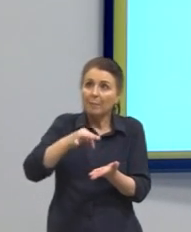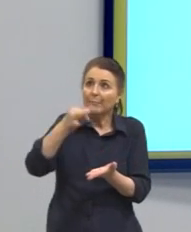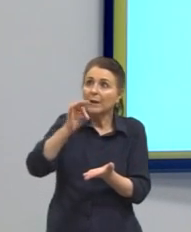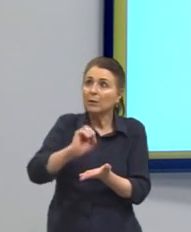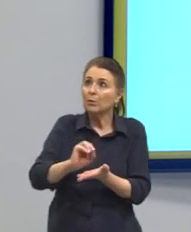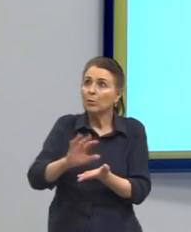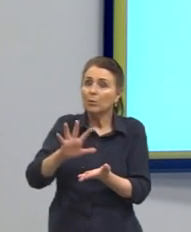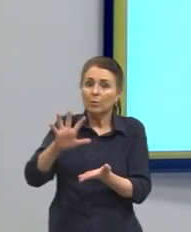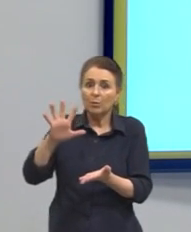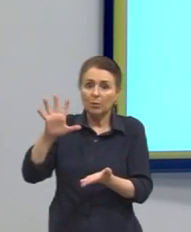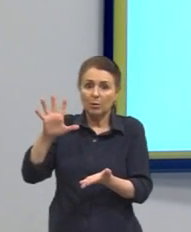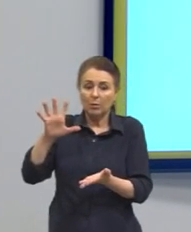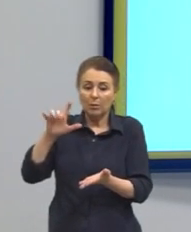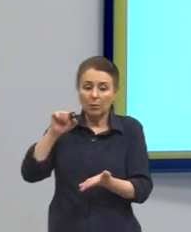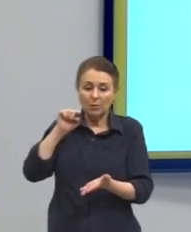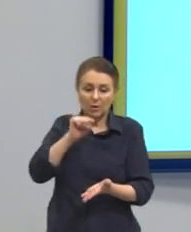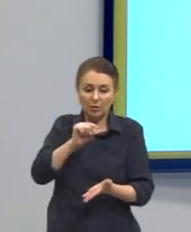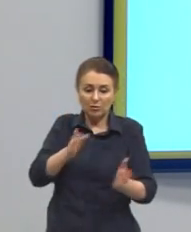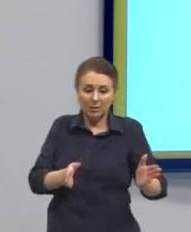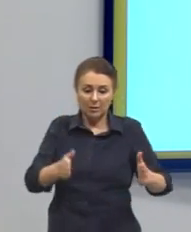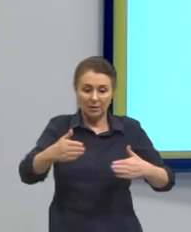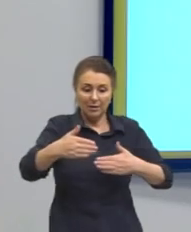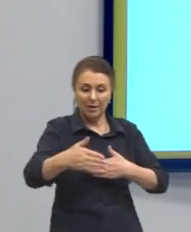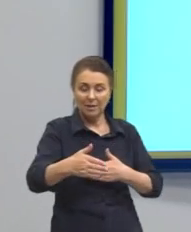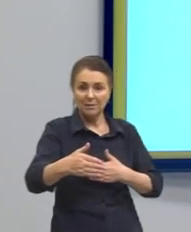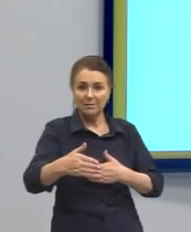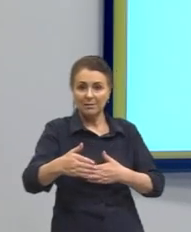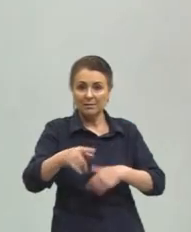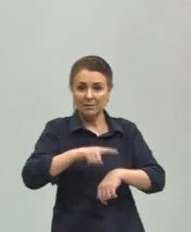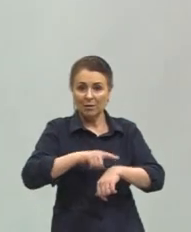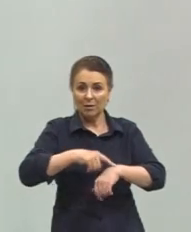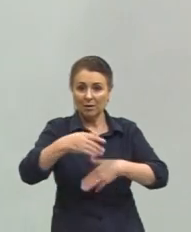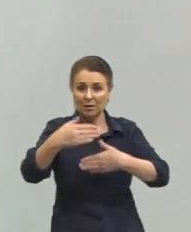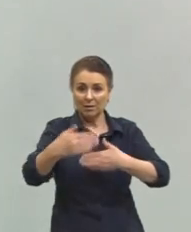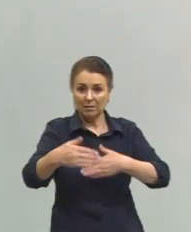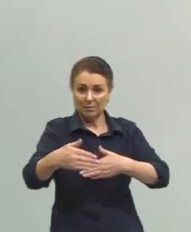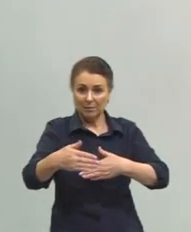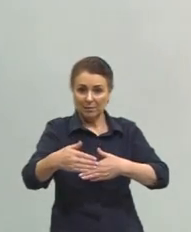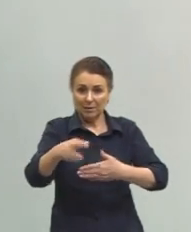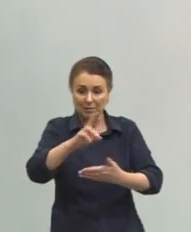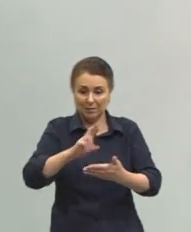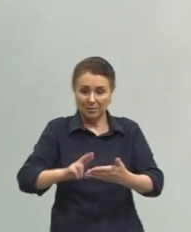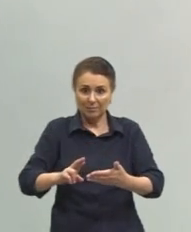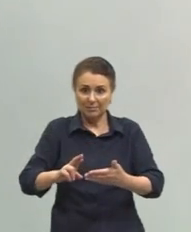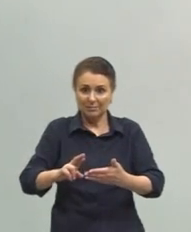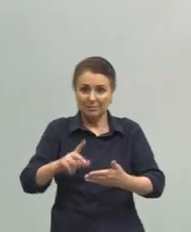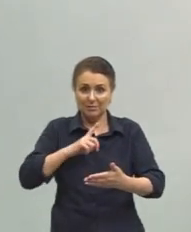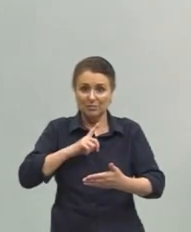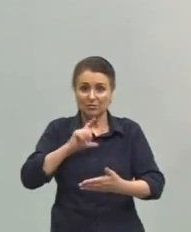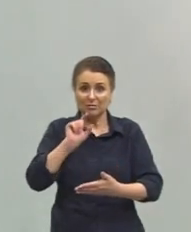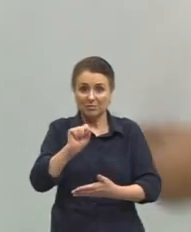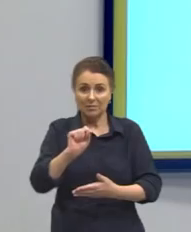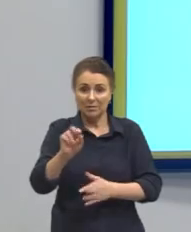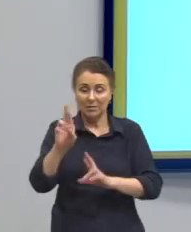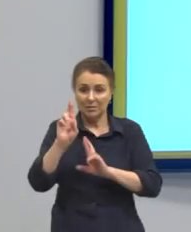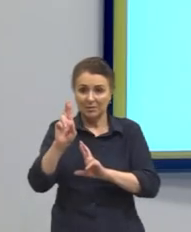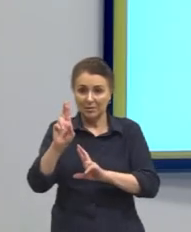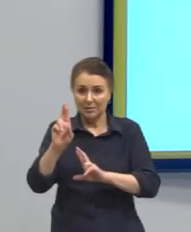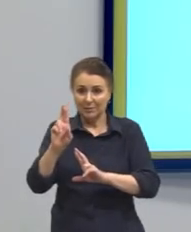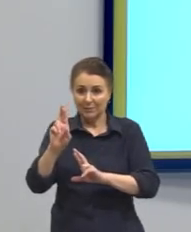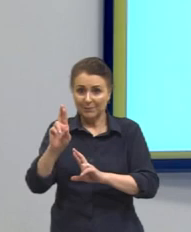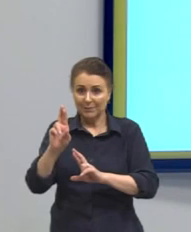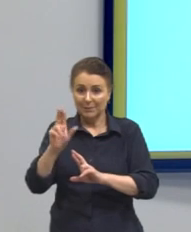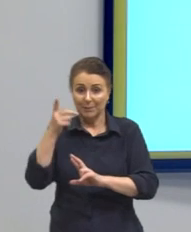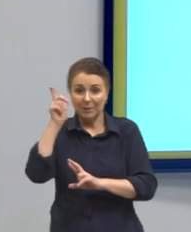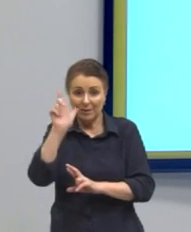foi a esperança. Essa que a gente levou junto para fazer a prova de redação, para pensar na nossa nota mil, que foi garantida. E aqui